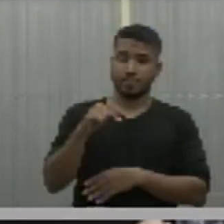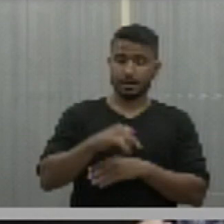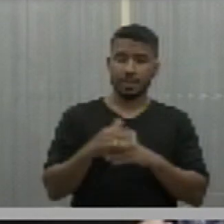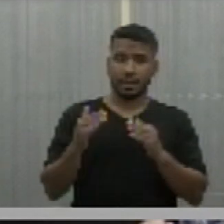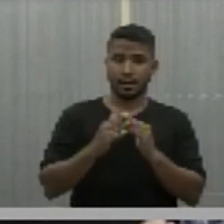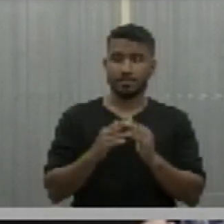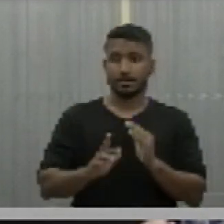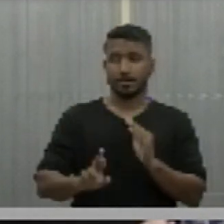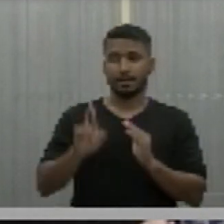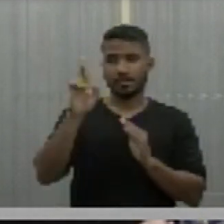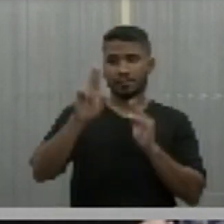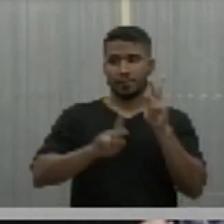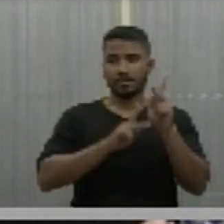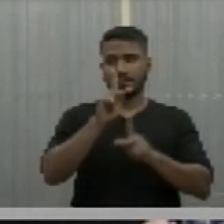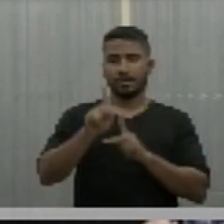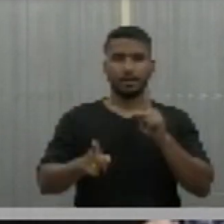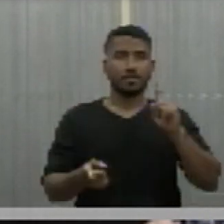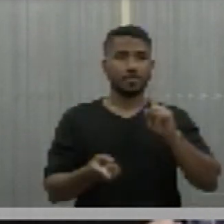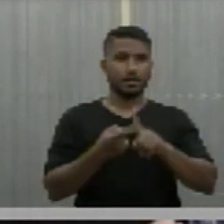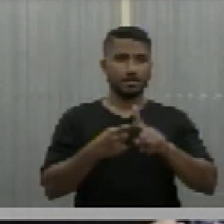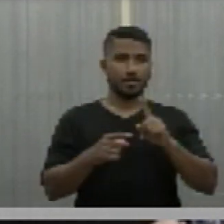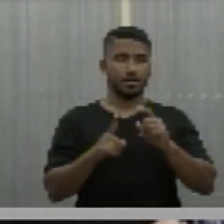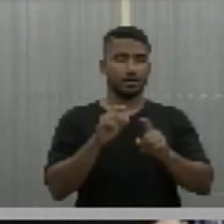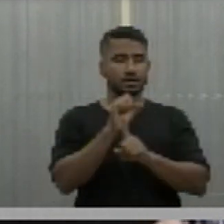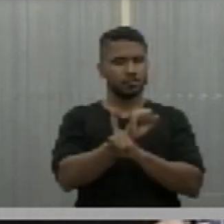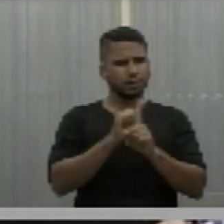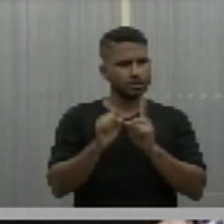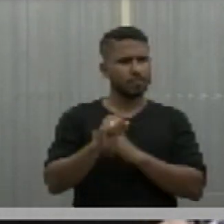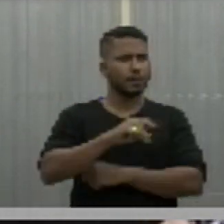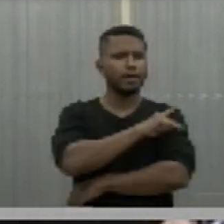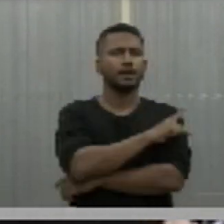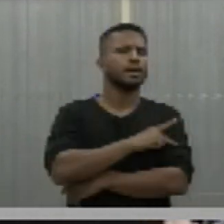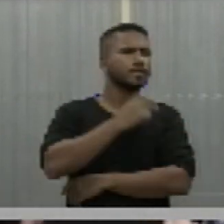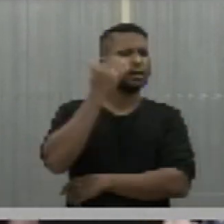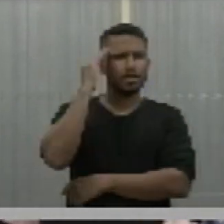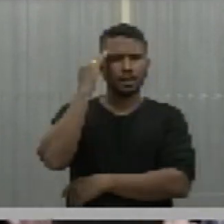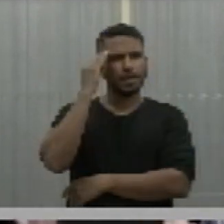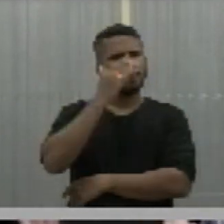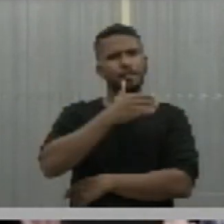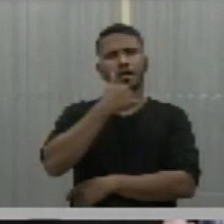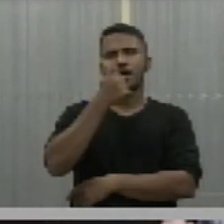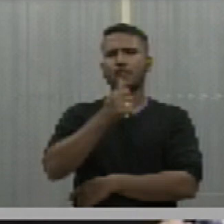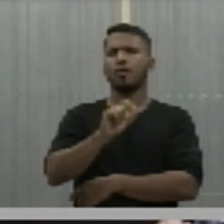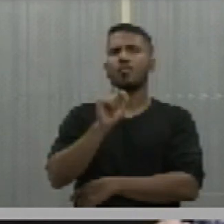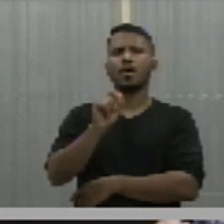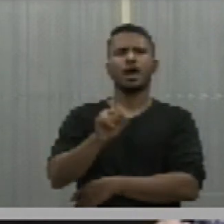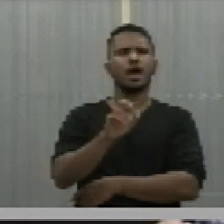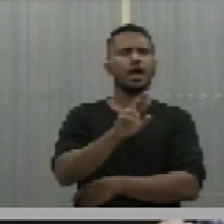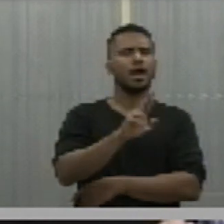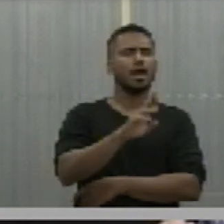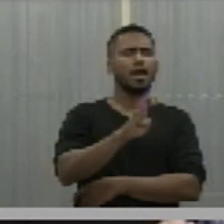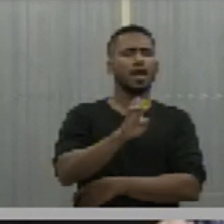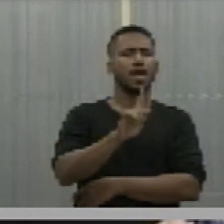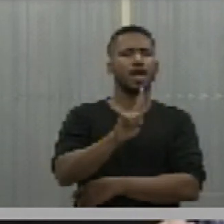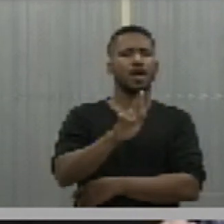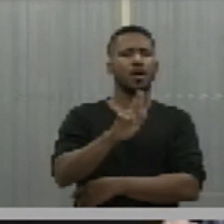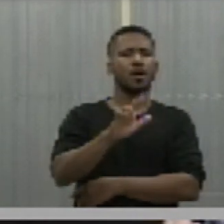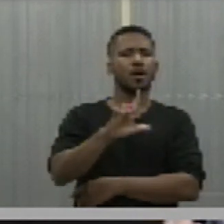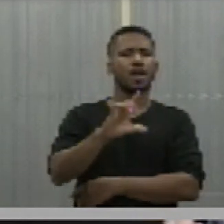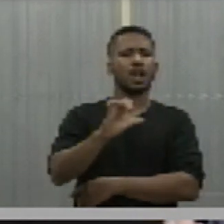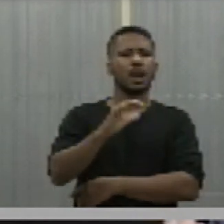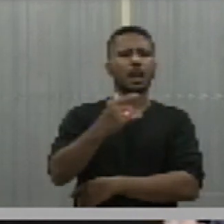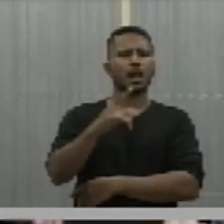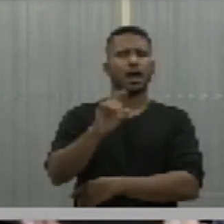povo e a sociedade piaense compreender melhor do que se trata a regulação, que é um instrumento de